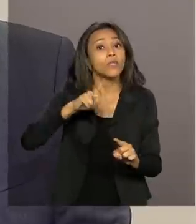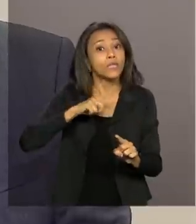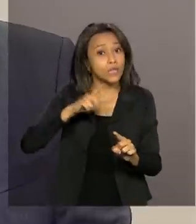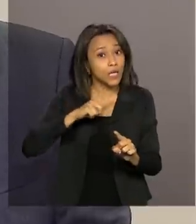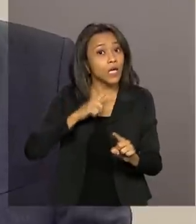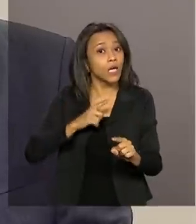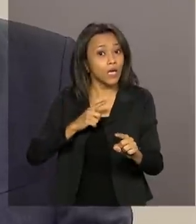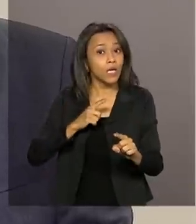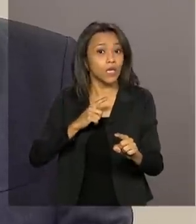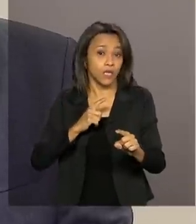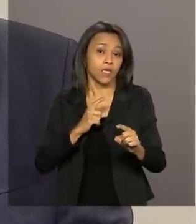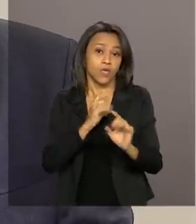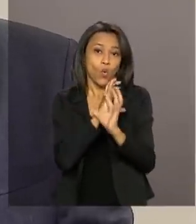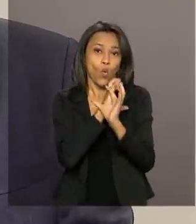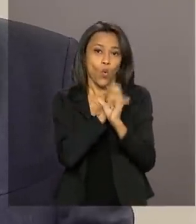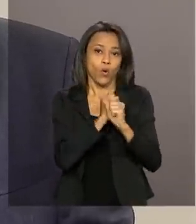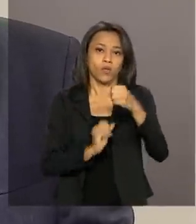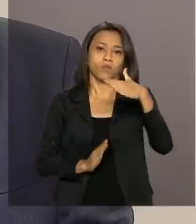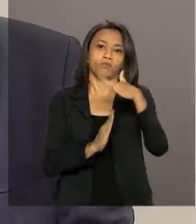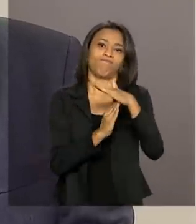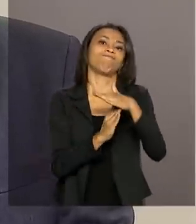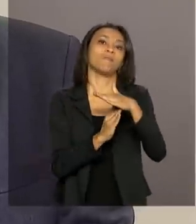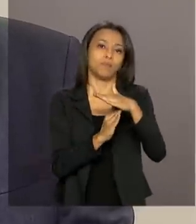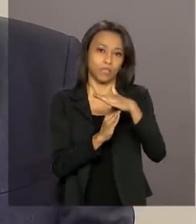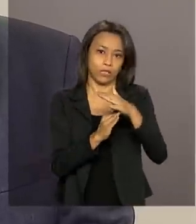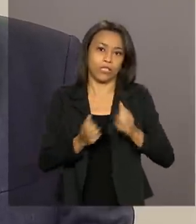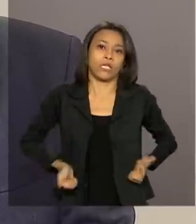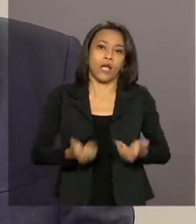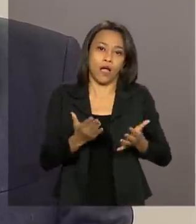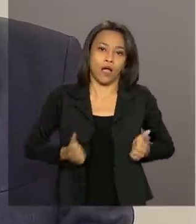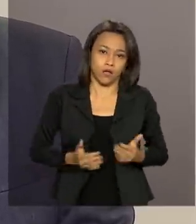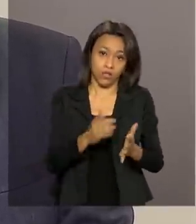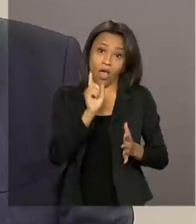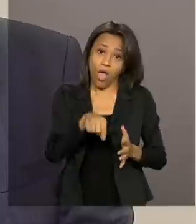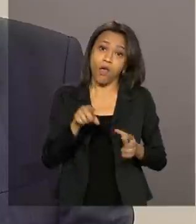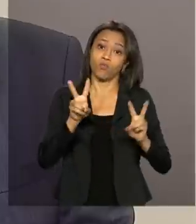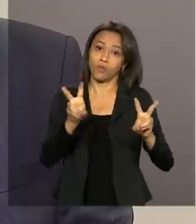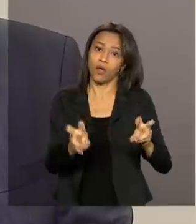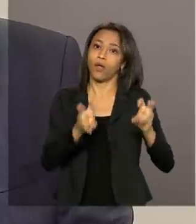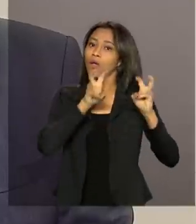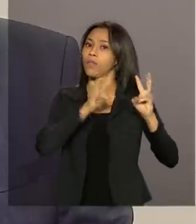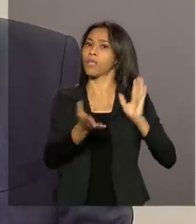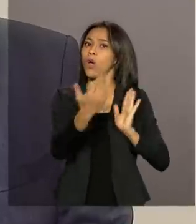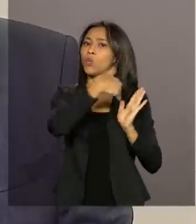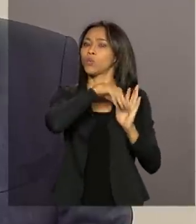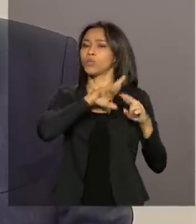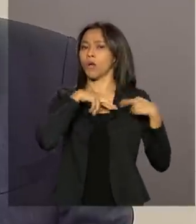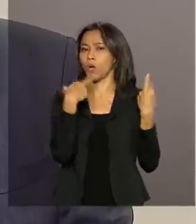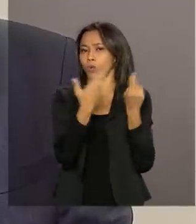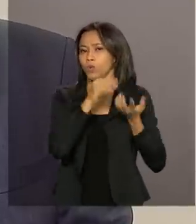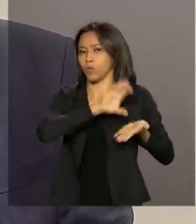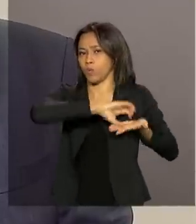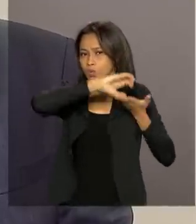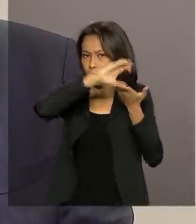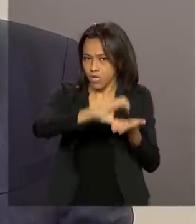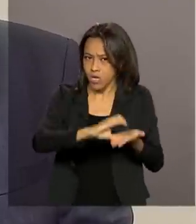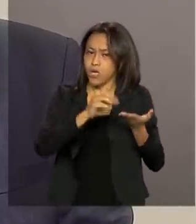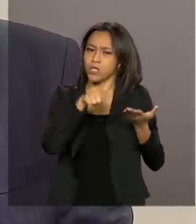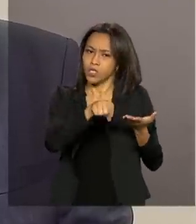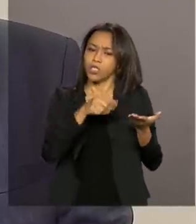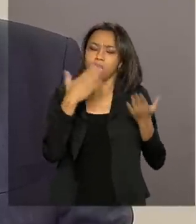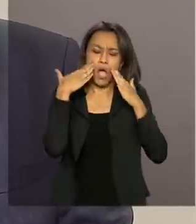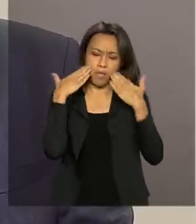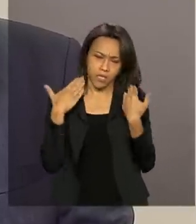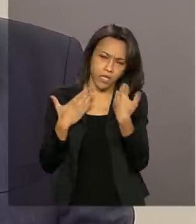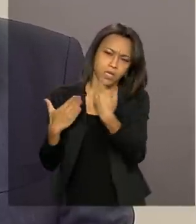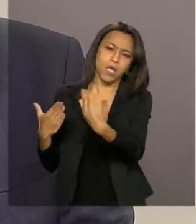no teto de gastos. Essa é uma discussão, né, que na última reunião do Conselho do Fundo Amazônia, nós colocamos para o